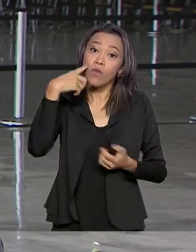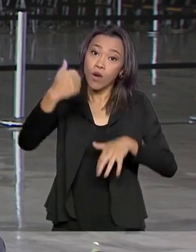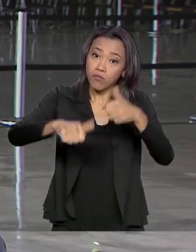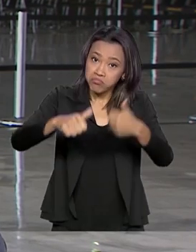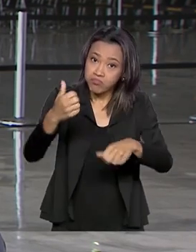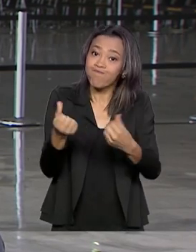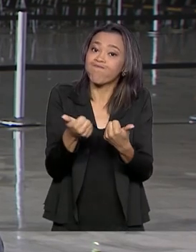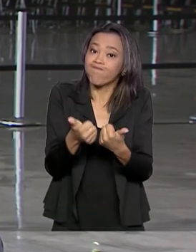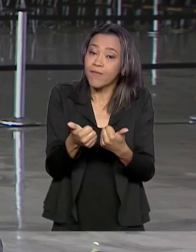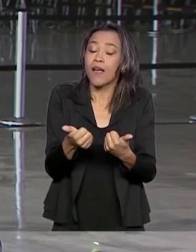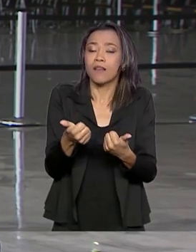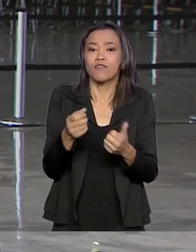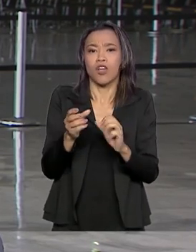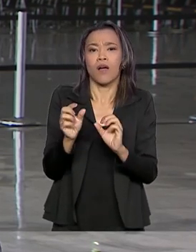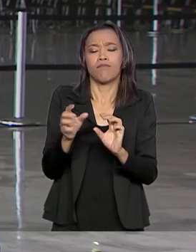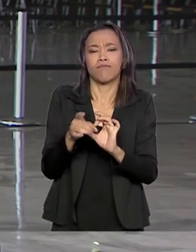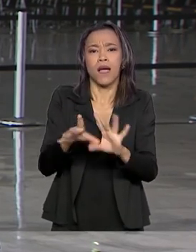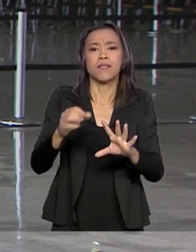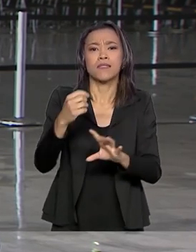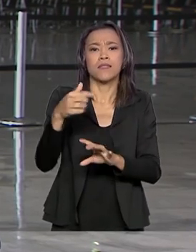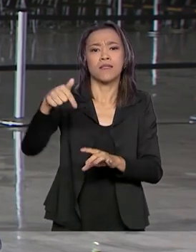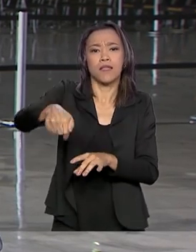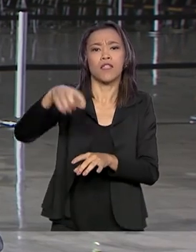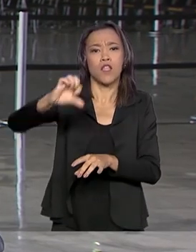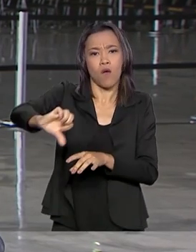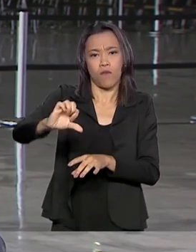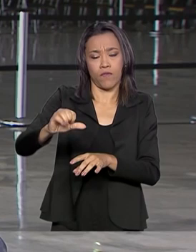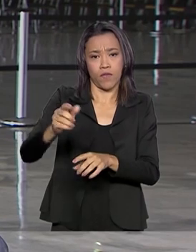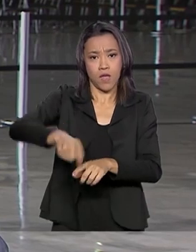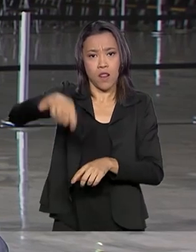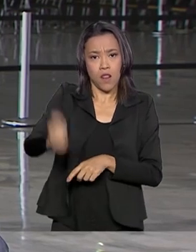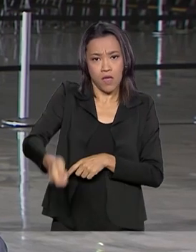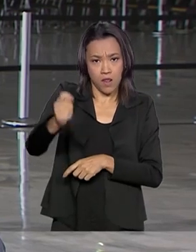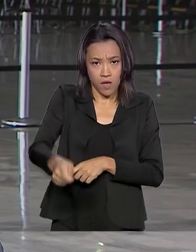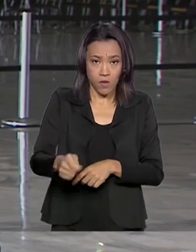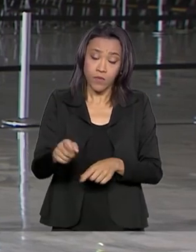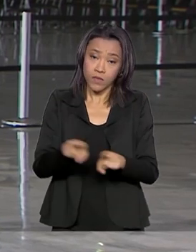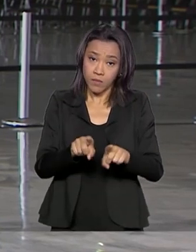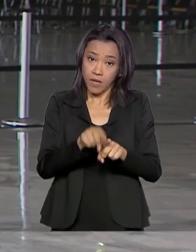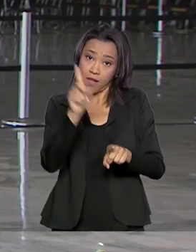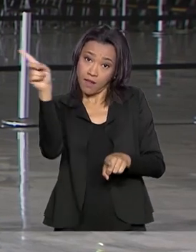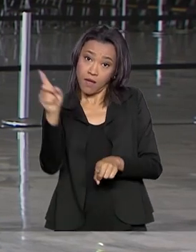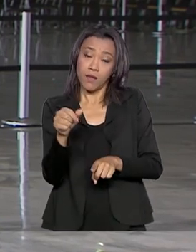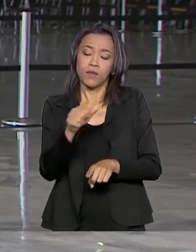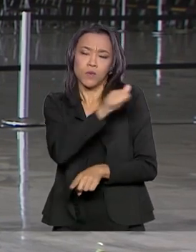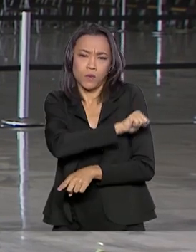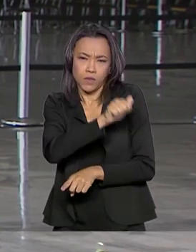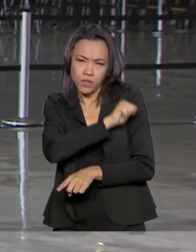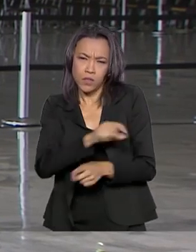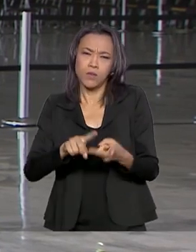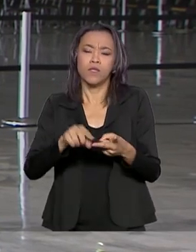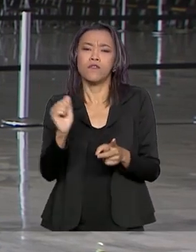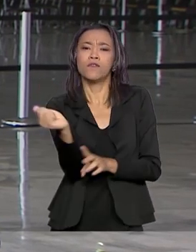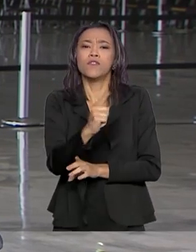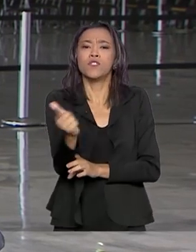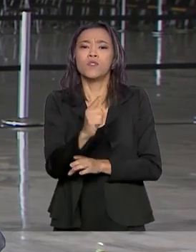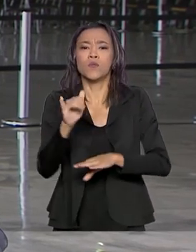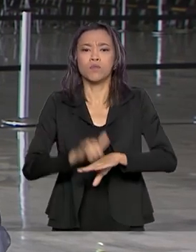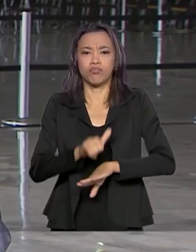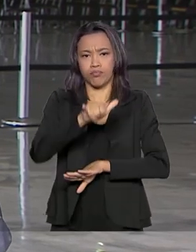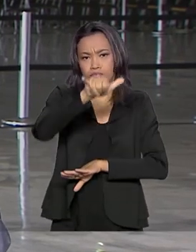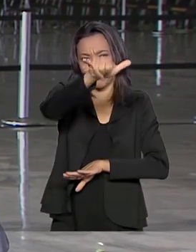79 leilões, incluindo as concessões do 5G, de Angra 3 e também de 22 aeroportos. Em